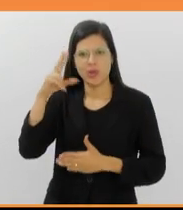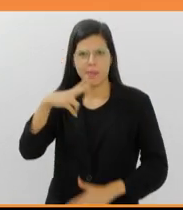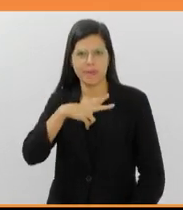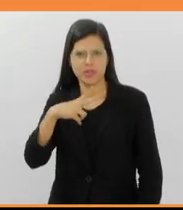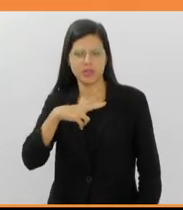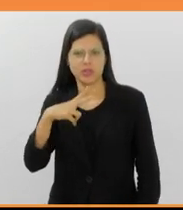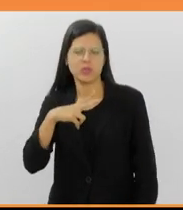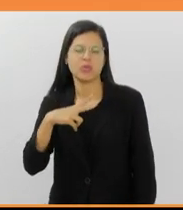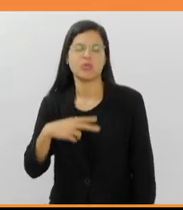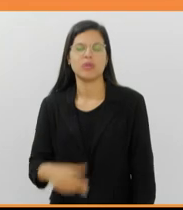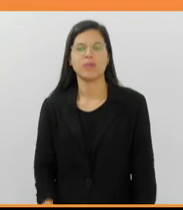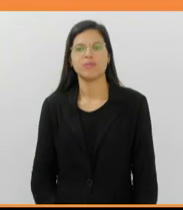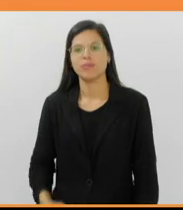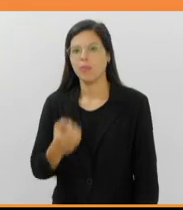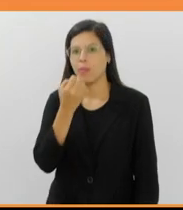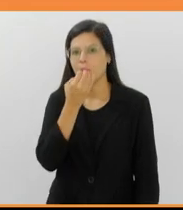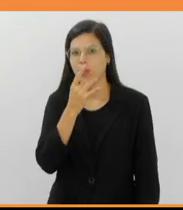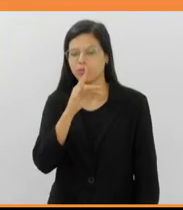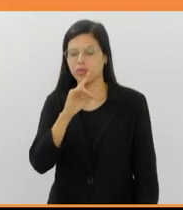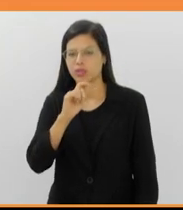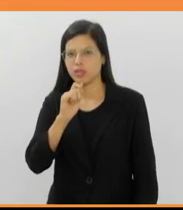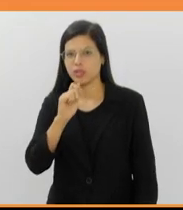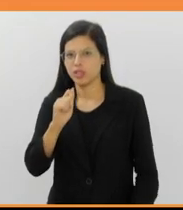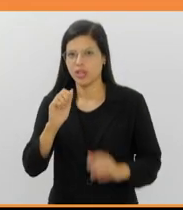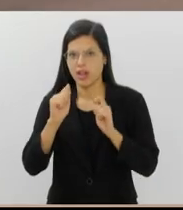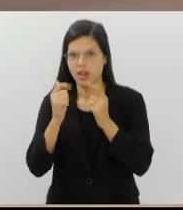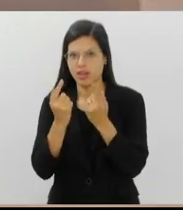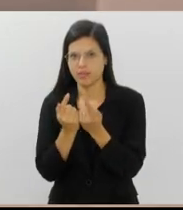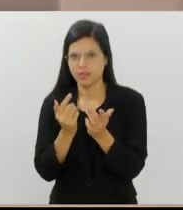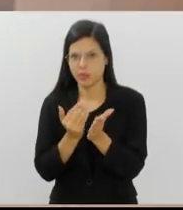galeria de arte. O Bom Dia Alerj começa agora.